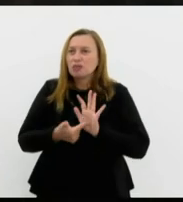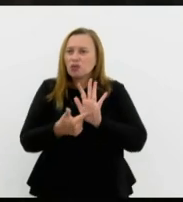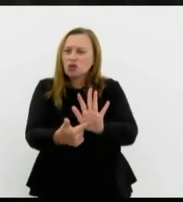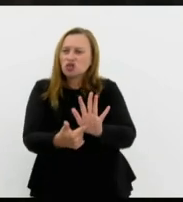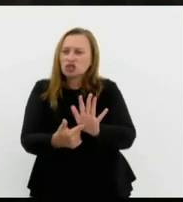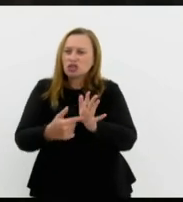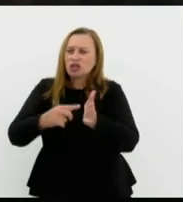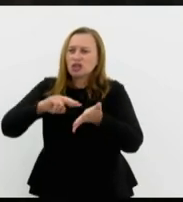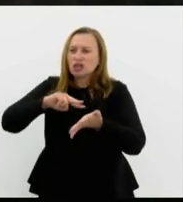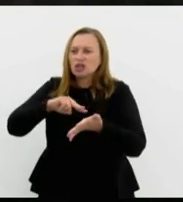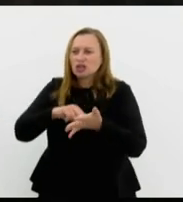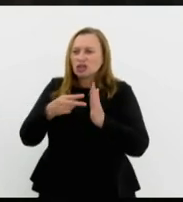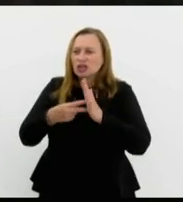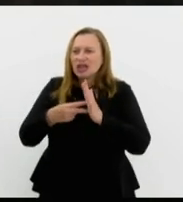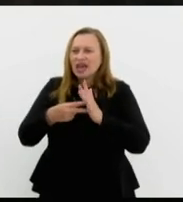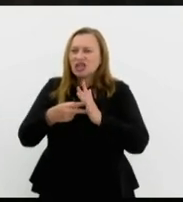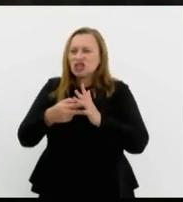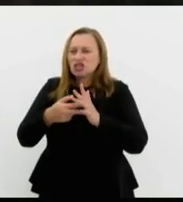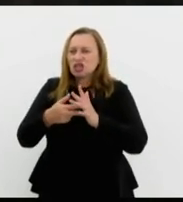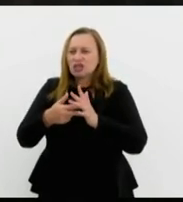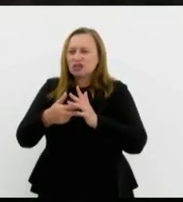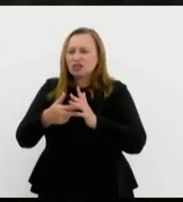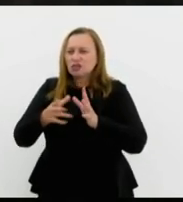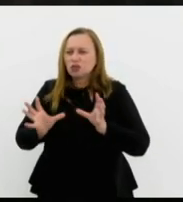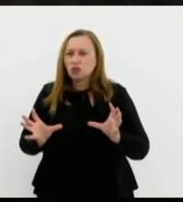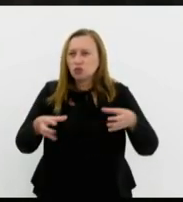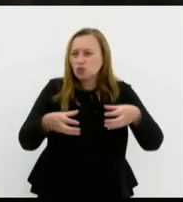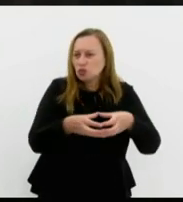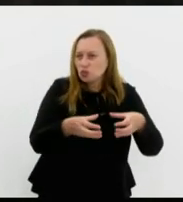ou visa um grupo de cidadãos